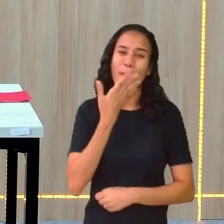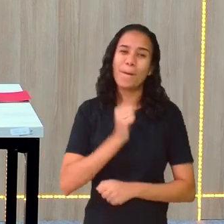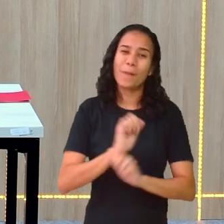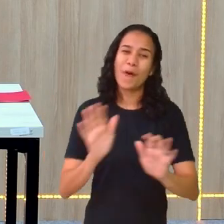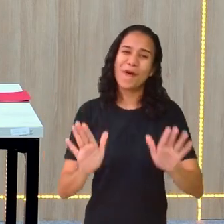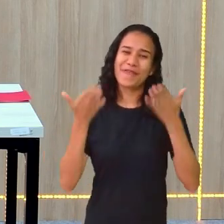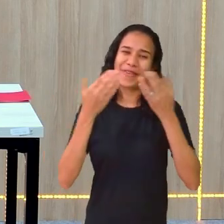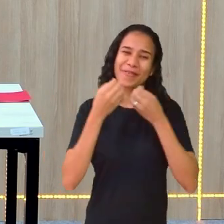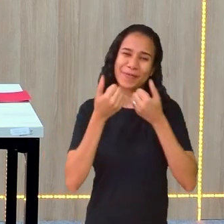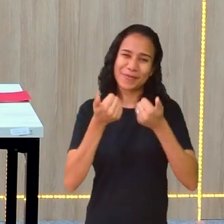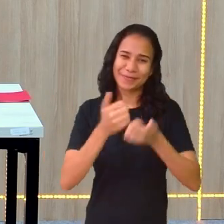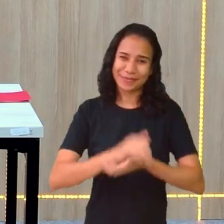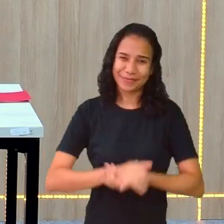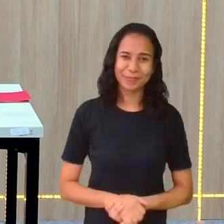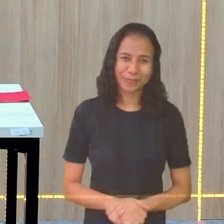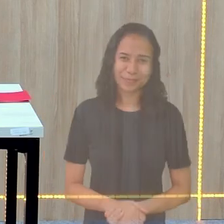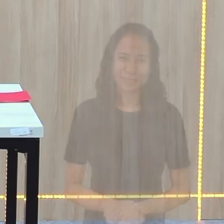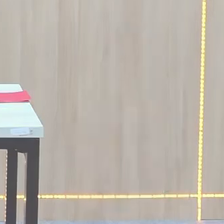festas. Tudo de bom.